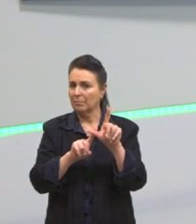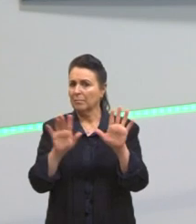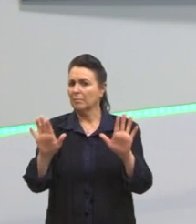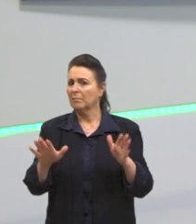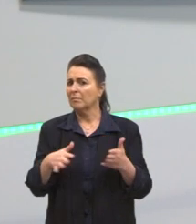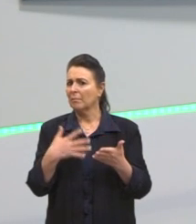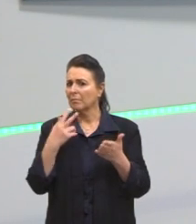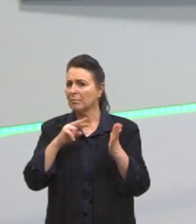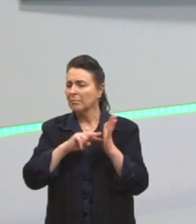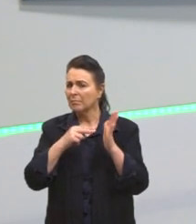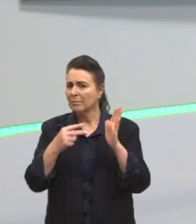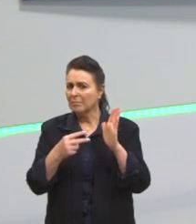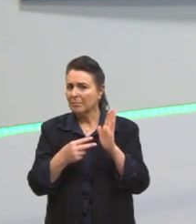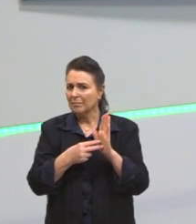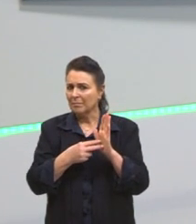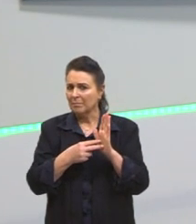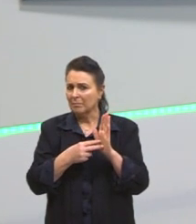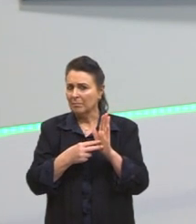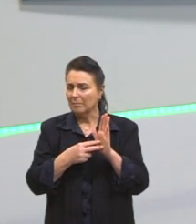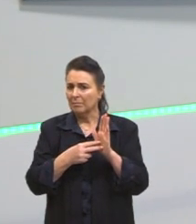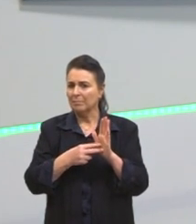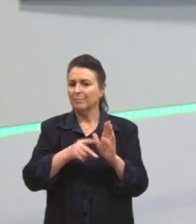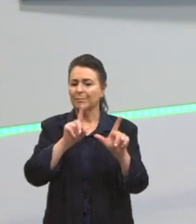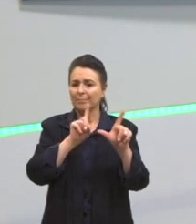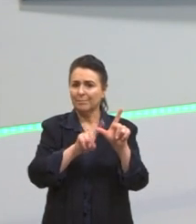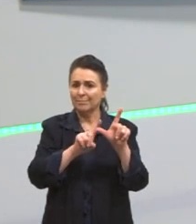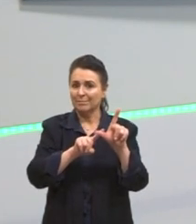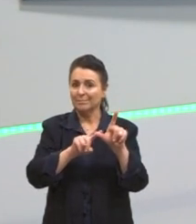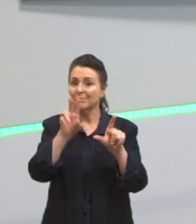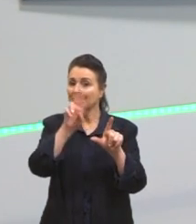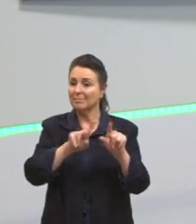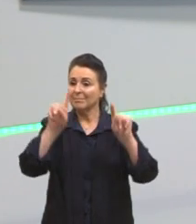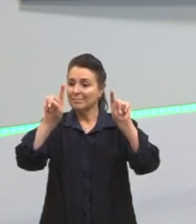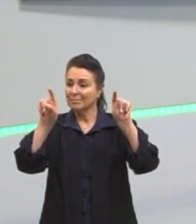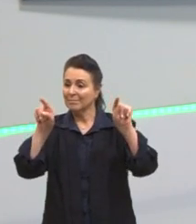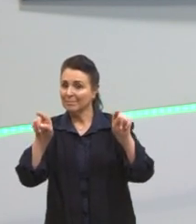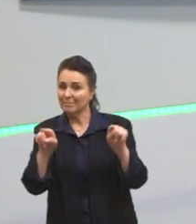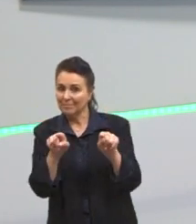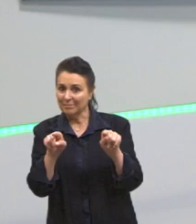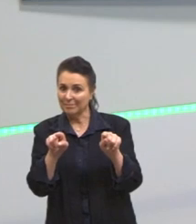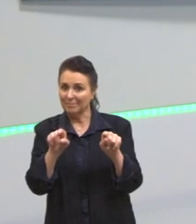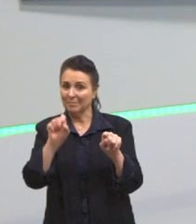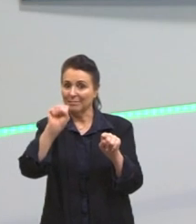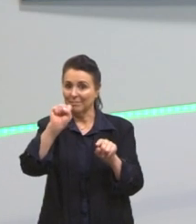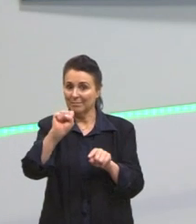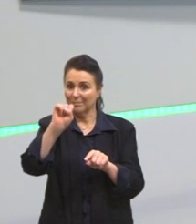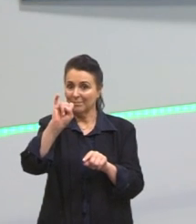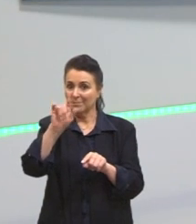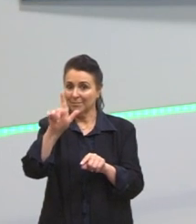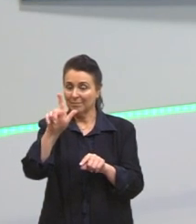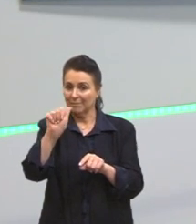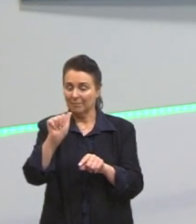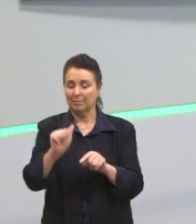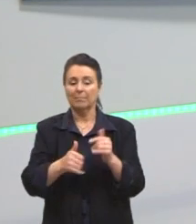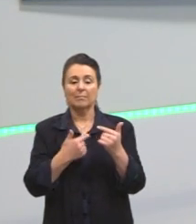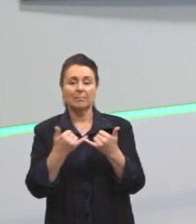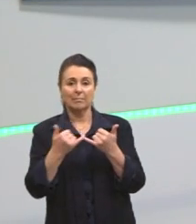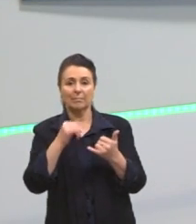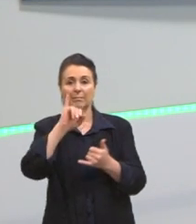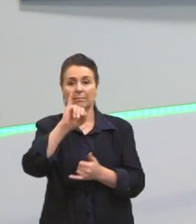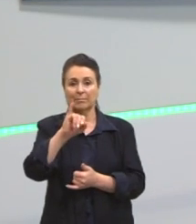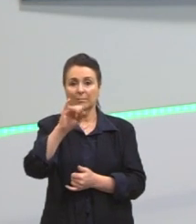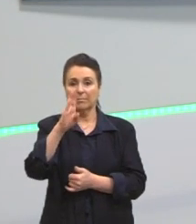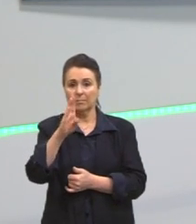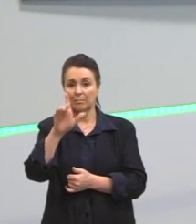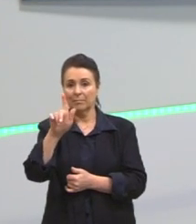precisa ter o significado da sigla. Eu vou colocar entre parênteses o significado dessa sigla. IBGE. O que é IBGE?